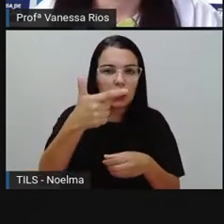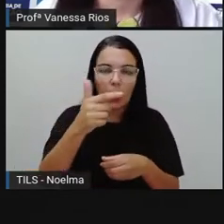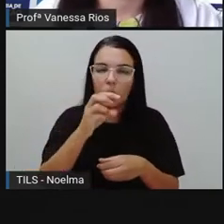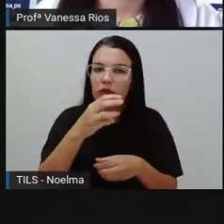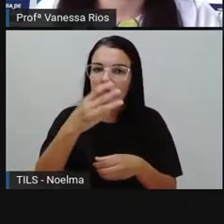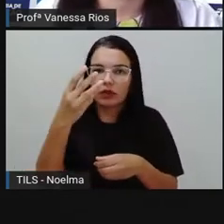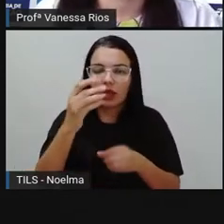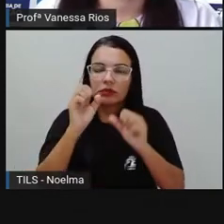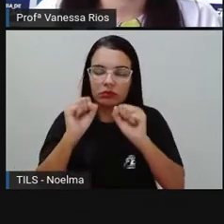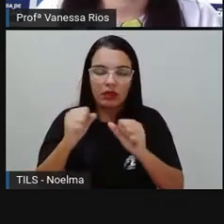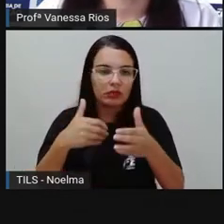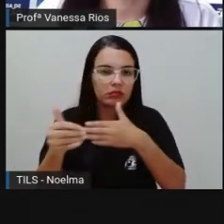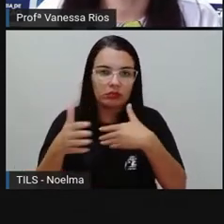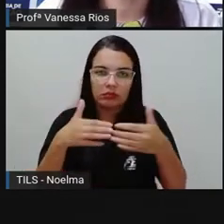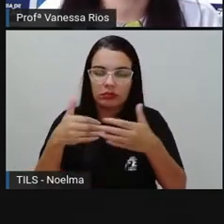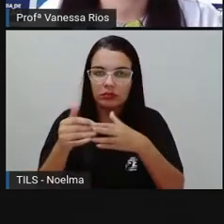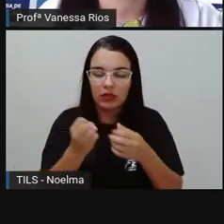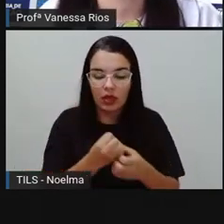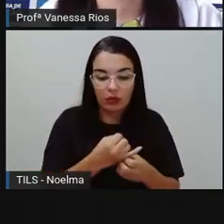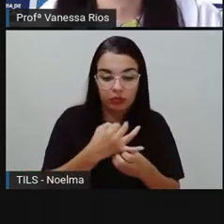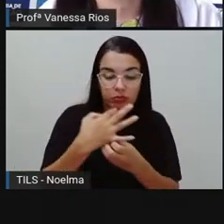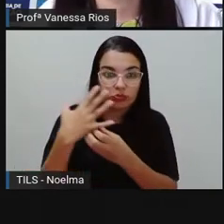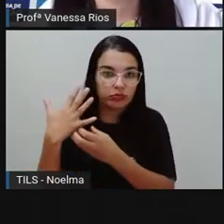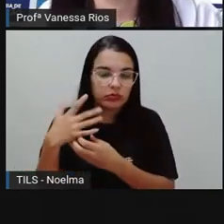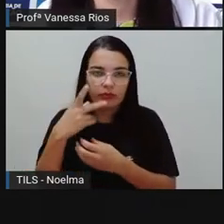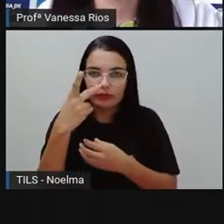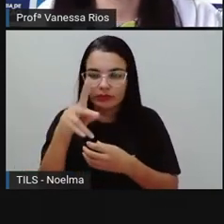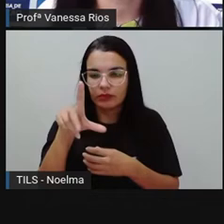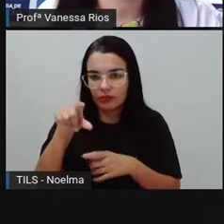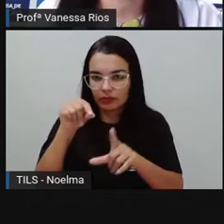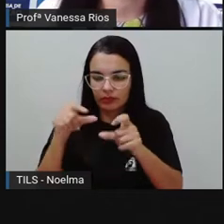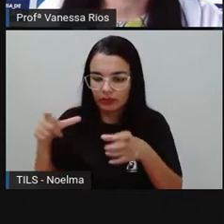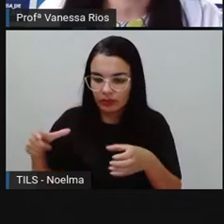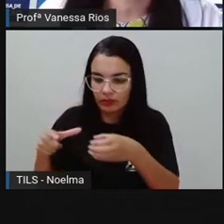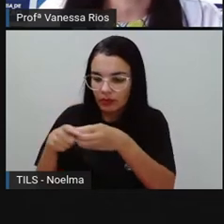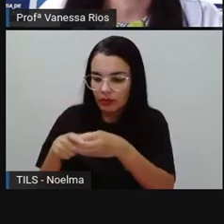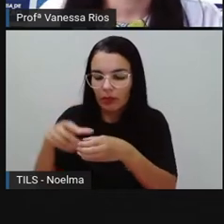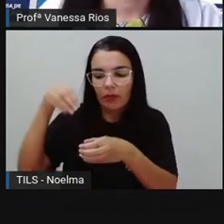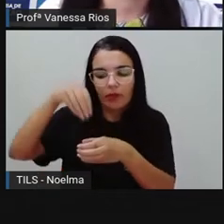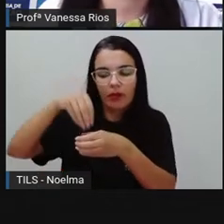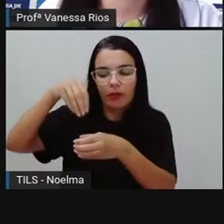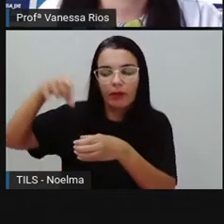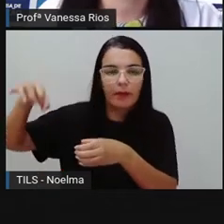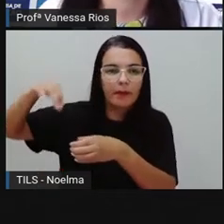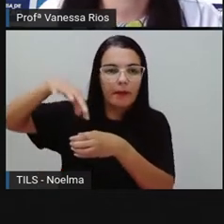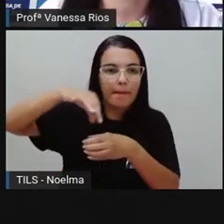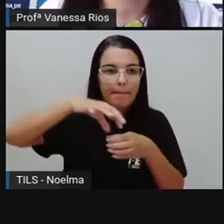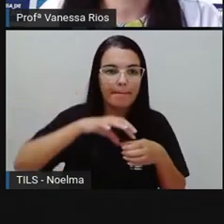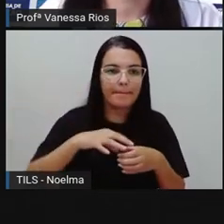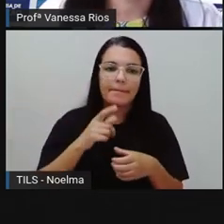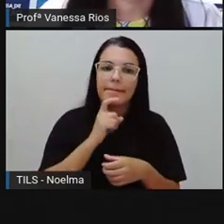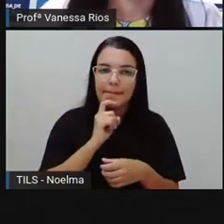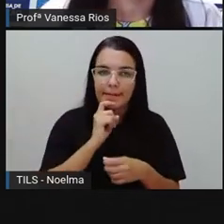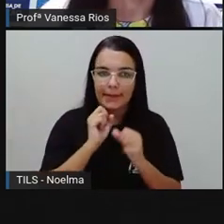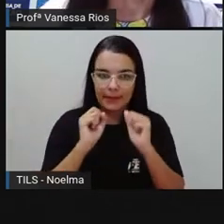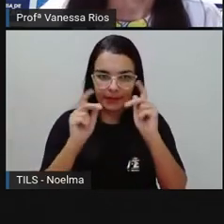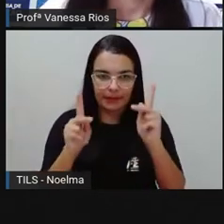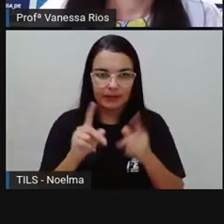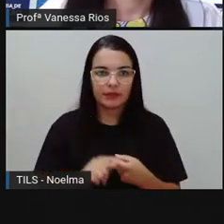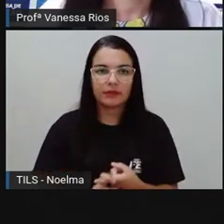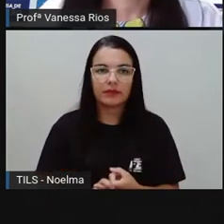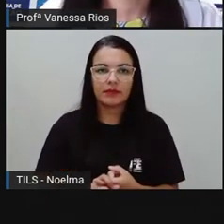três. Então, de acordo com a quantidade, você vai colocar aí no recipiente que caiba, né? Esses cubos de gelo, tá certo?